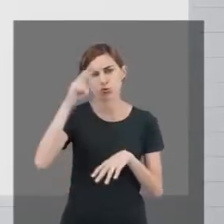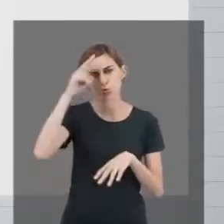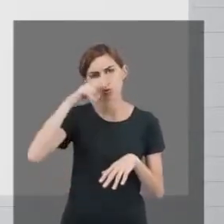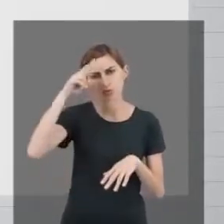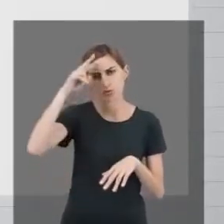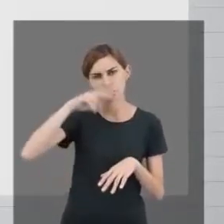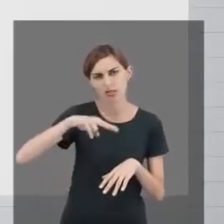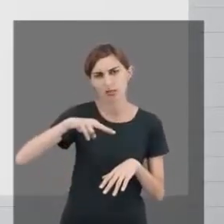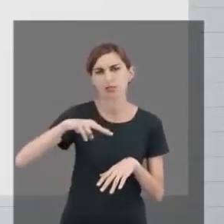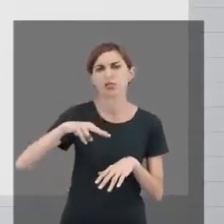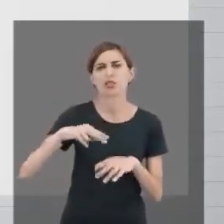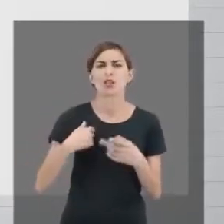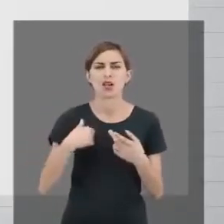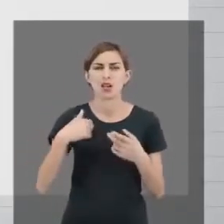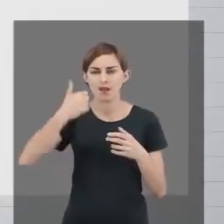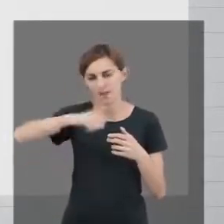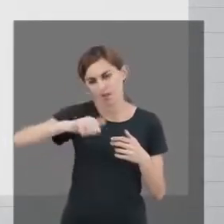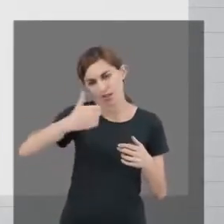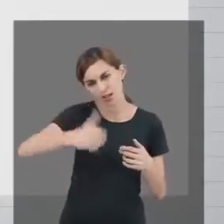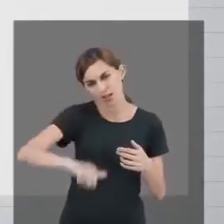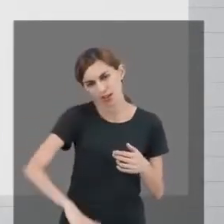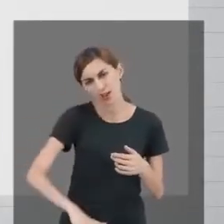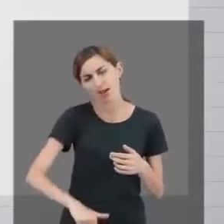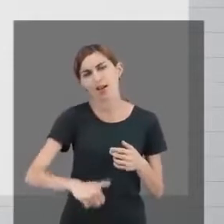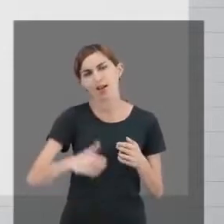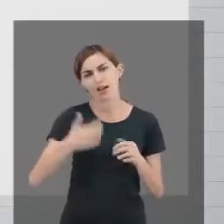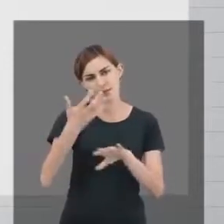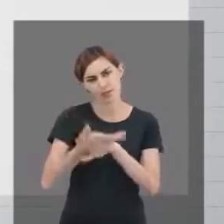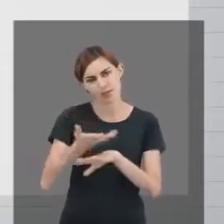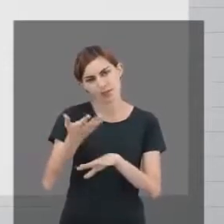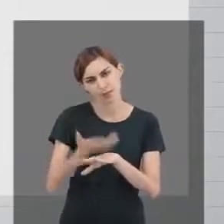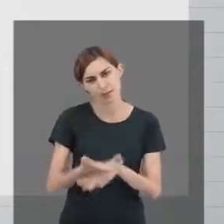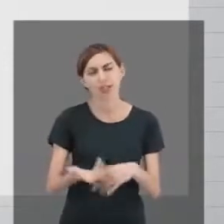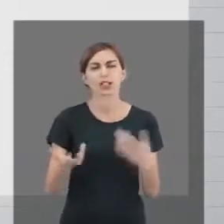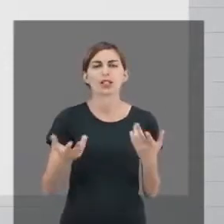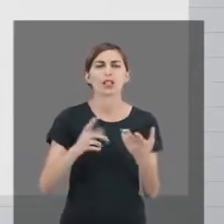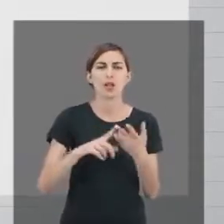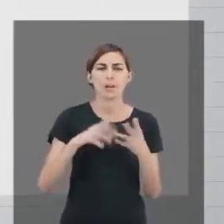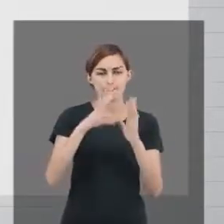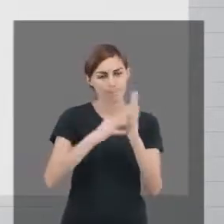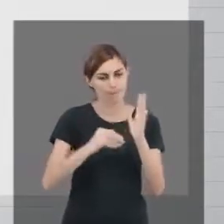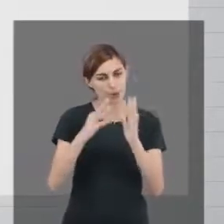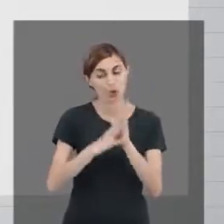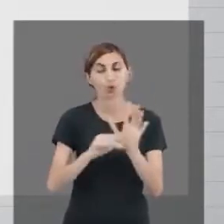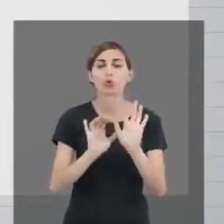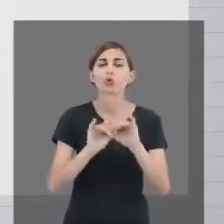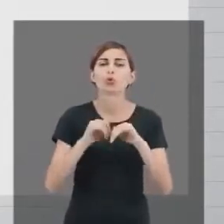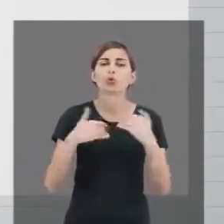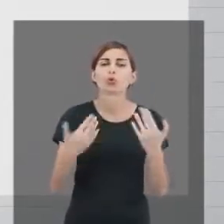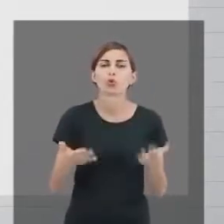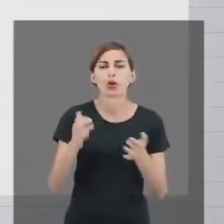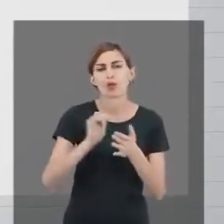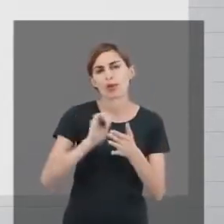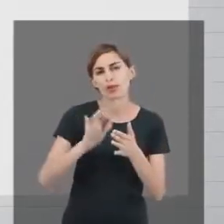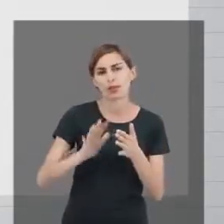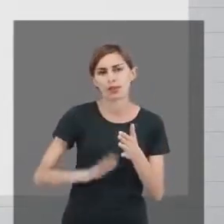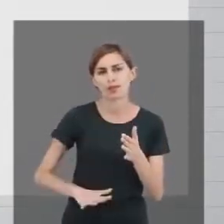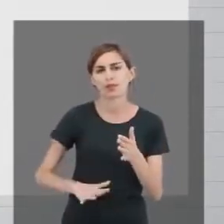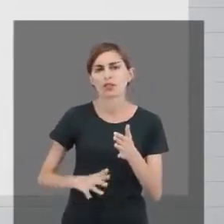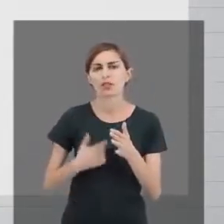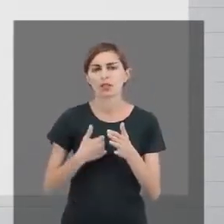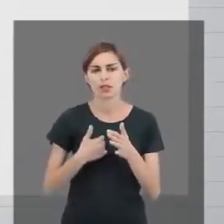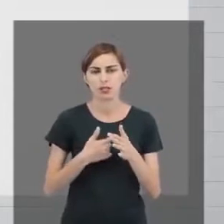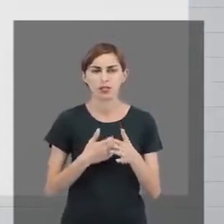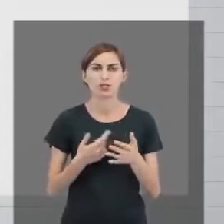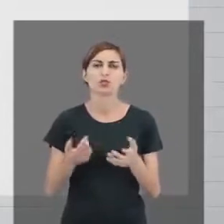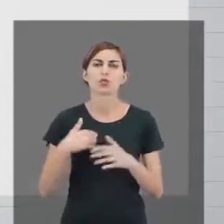começo a gente falou que ia avaliar por disciplina, por competência, por módulo? Bem, quais são essas atividades? E a gente